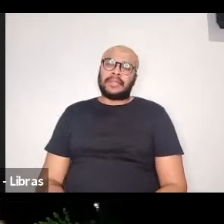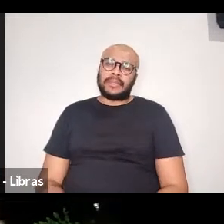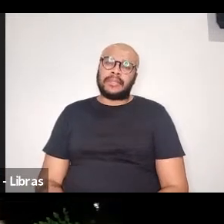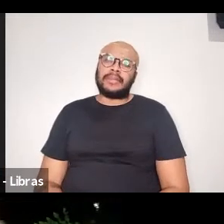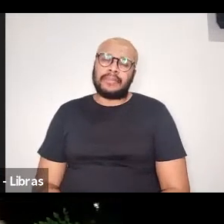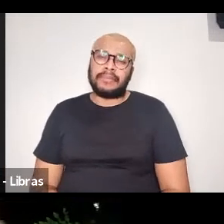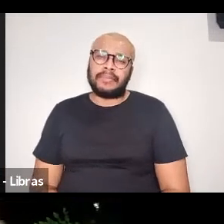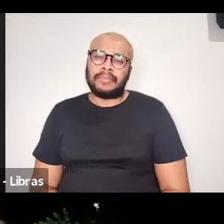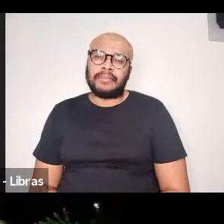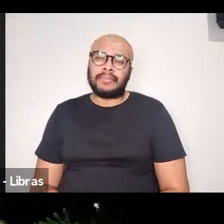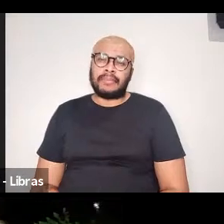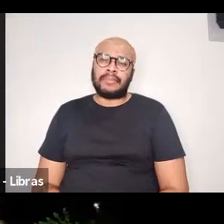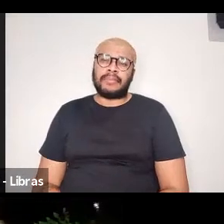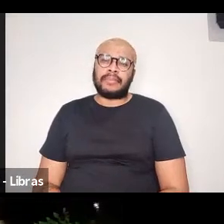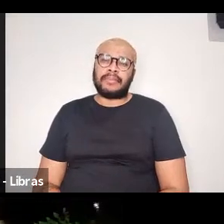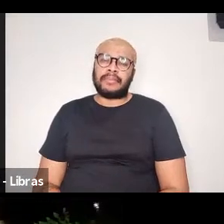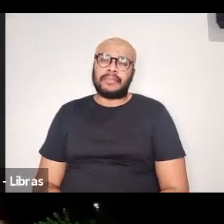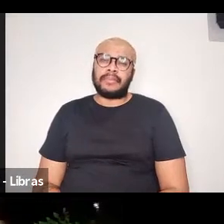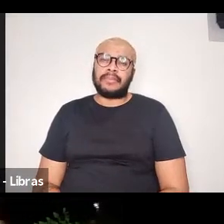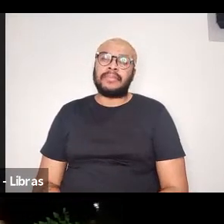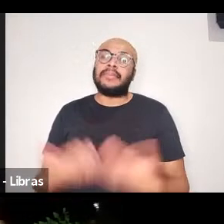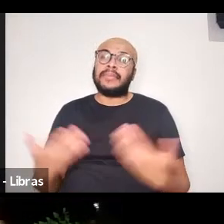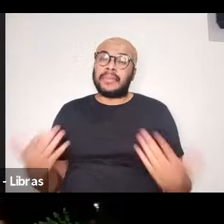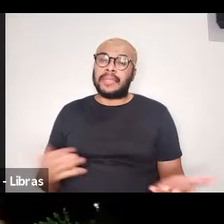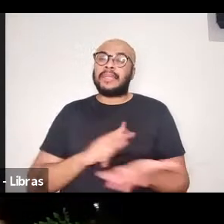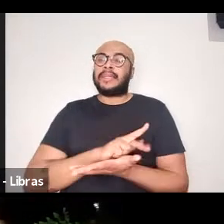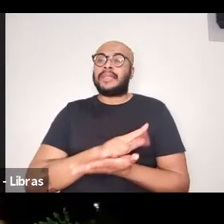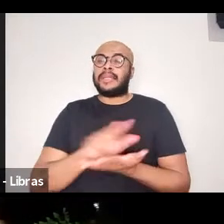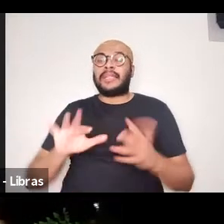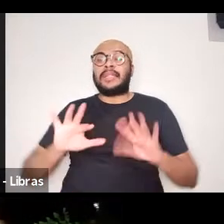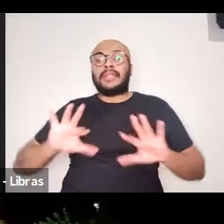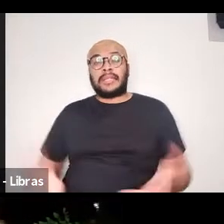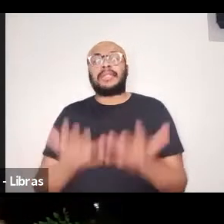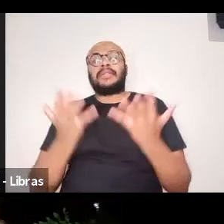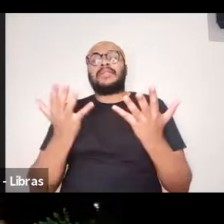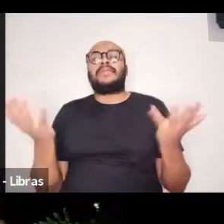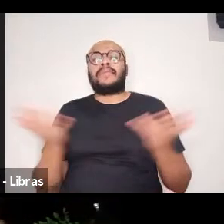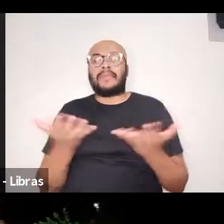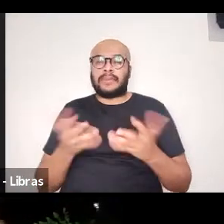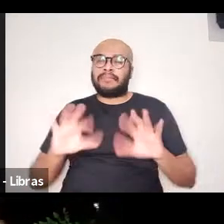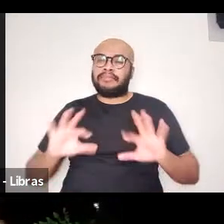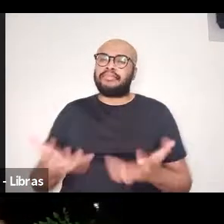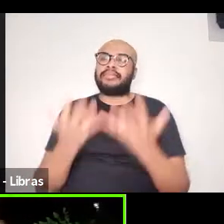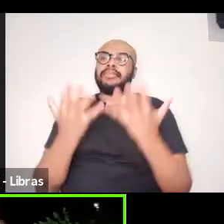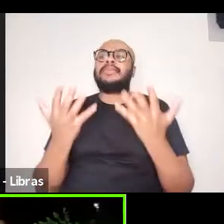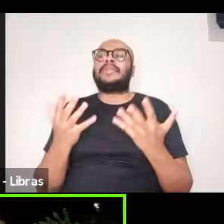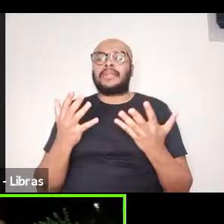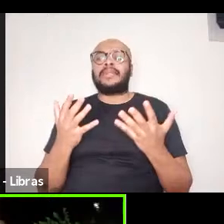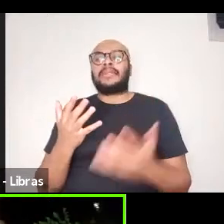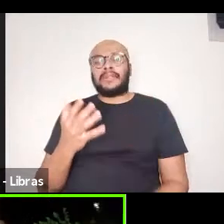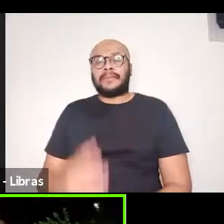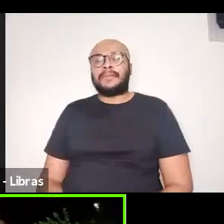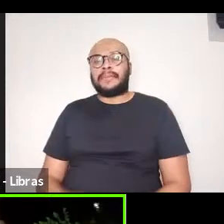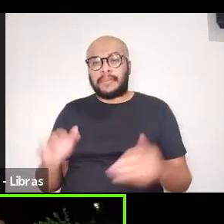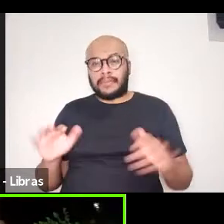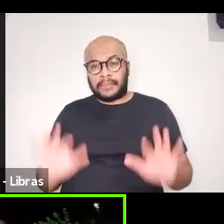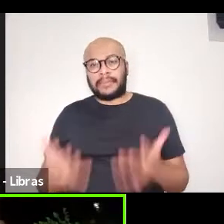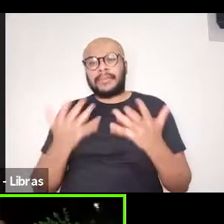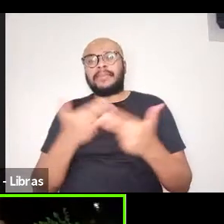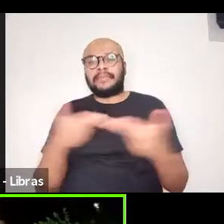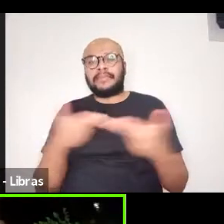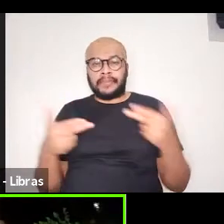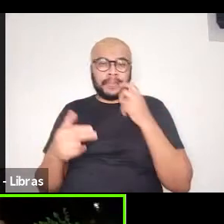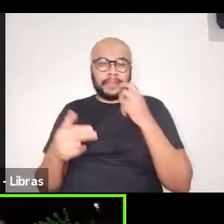uma série de incentivos não demasiado bons de